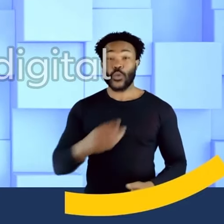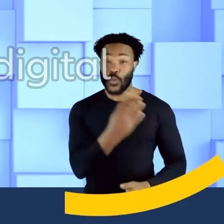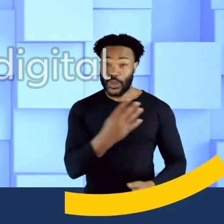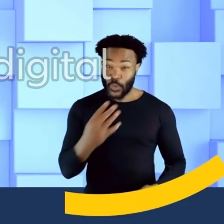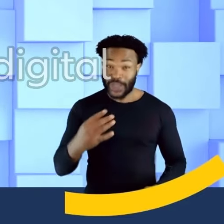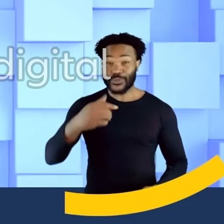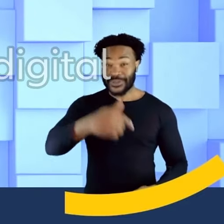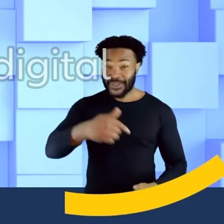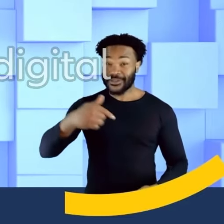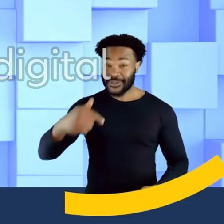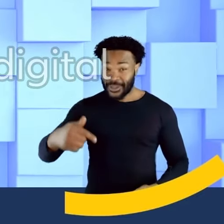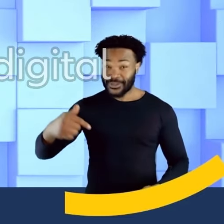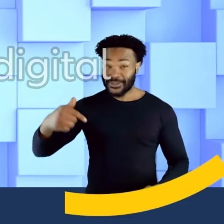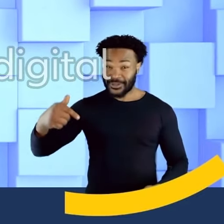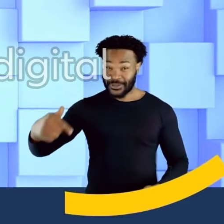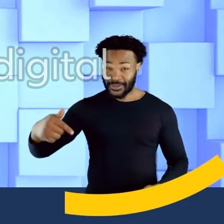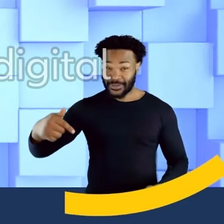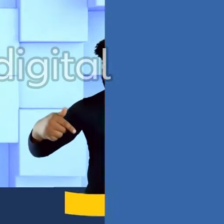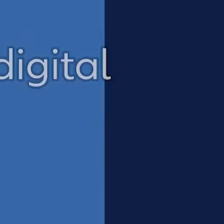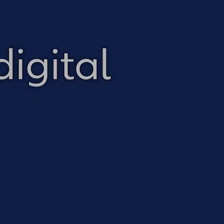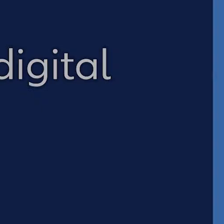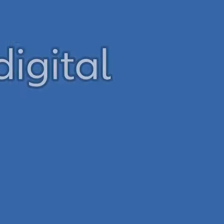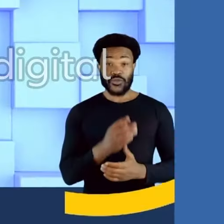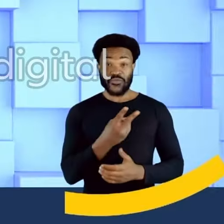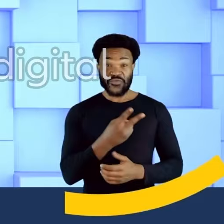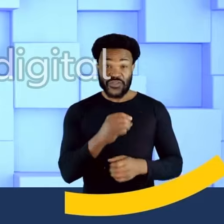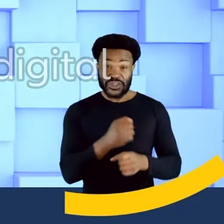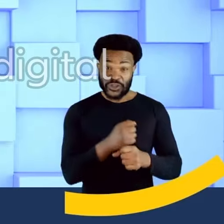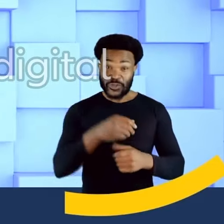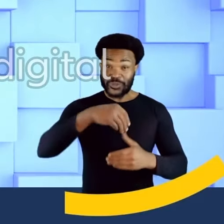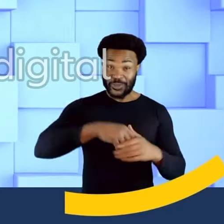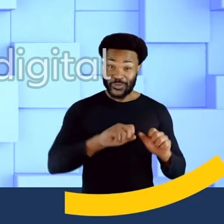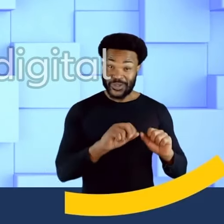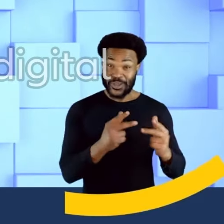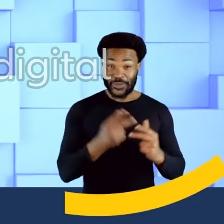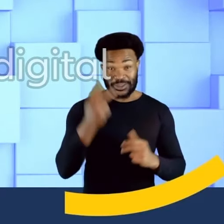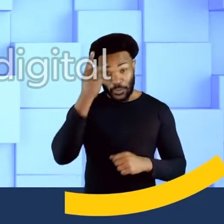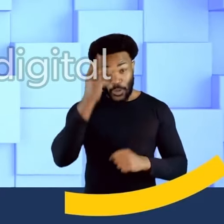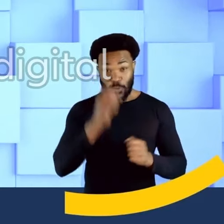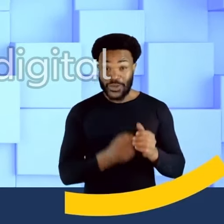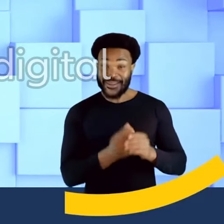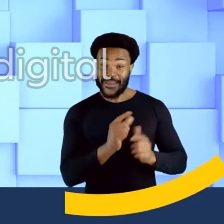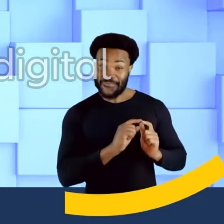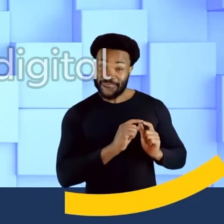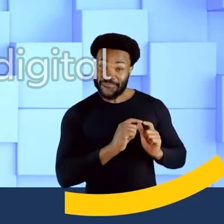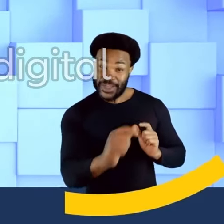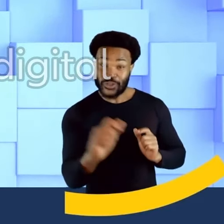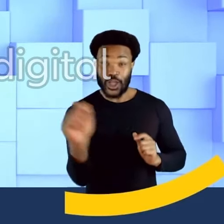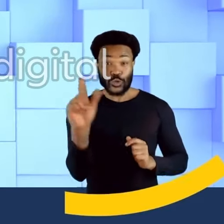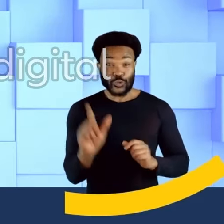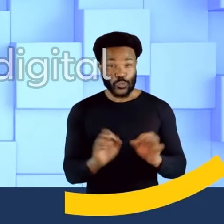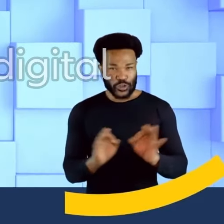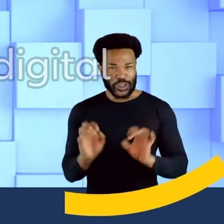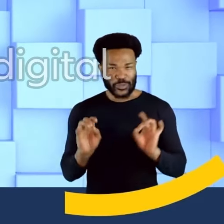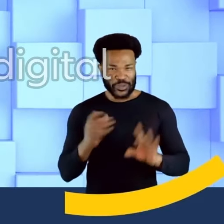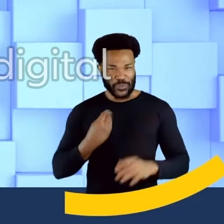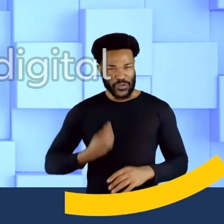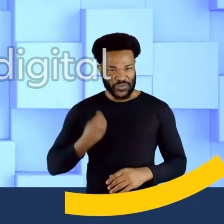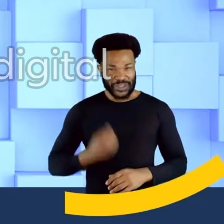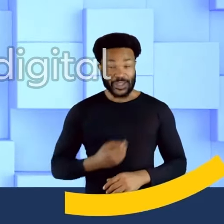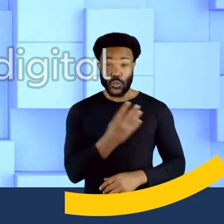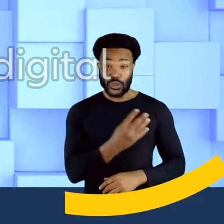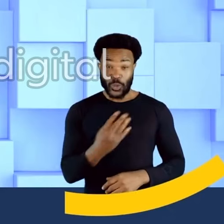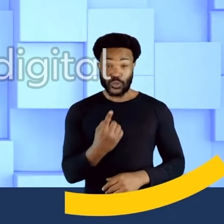-44-777. Após 20 anos na Câmara Municipal de São Paulo, fiz a faixa azul, o maior projeto da minha vida.